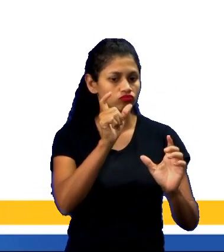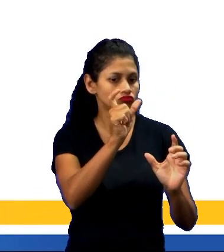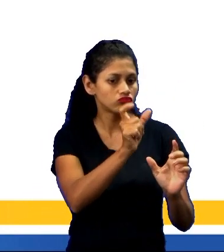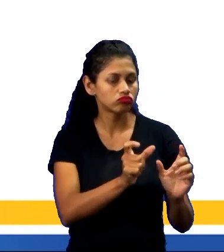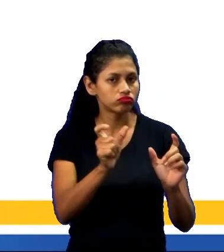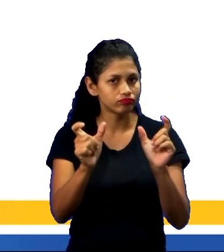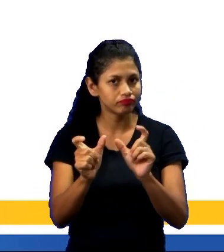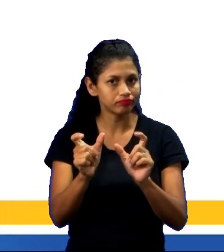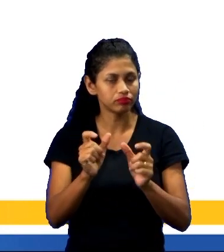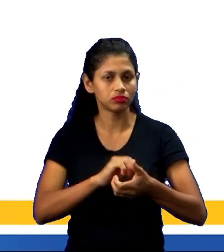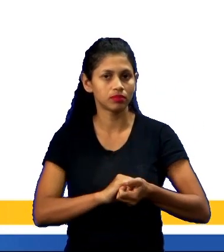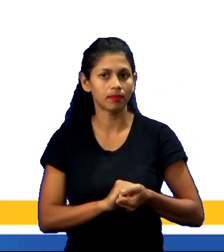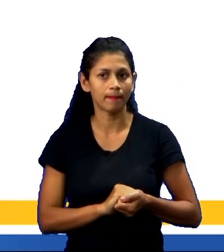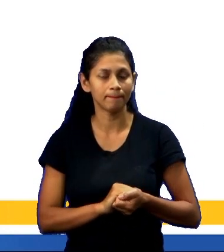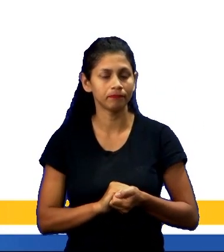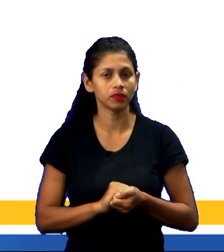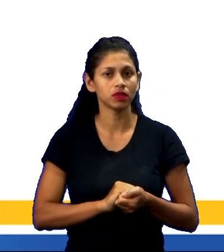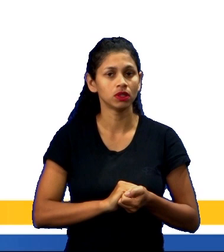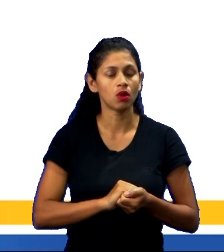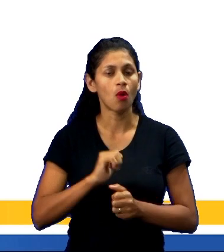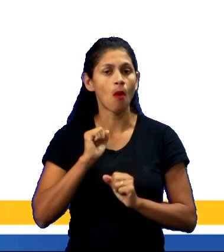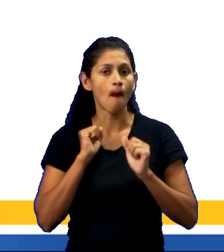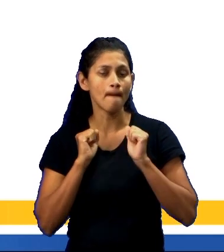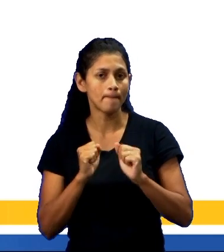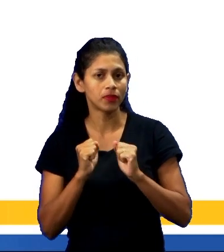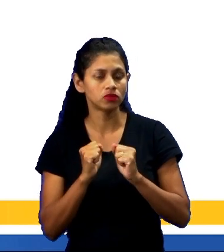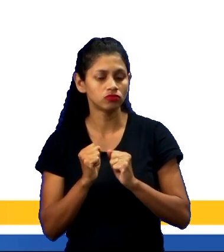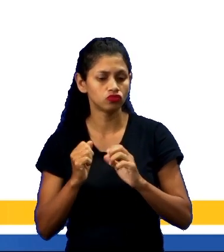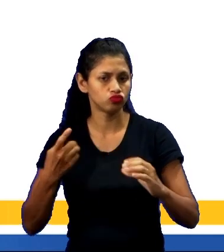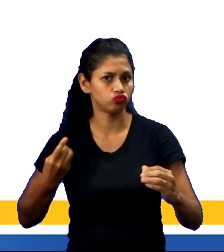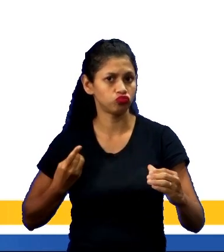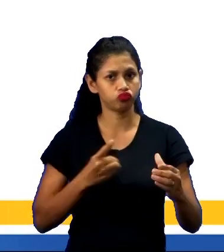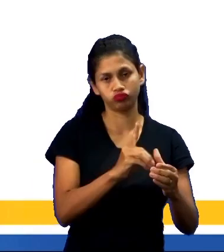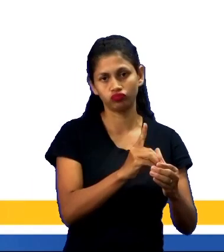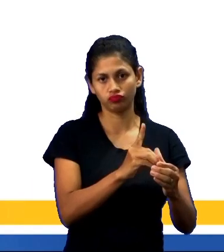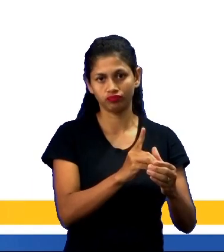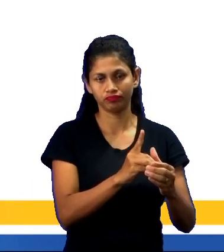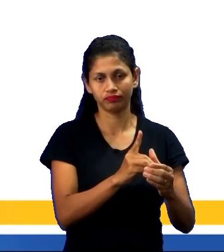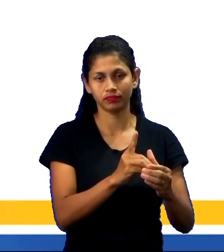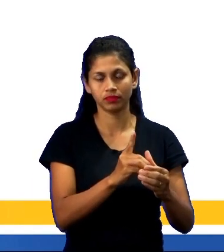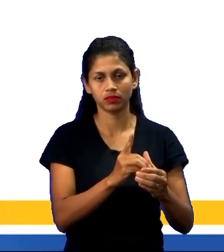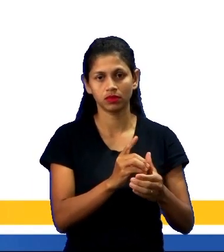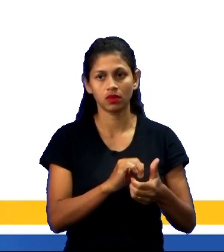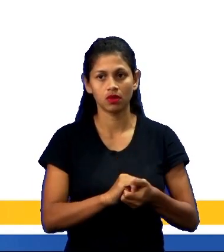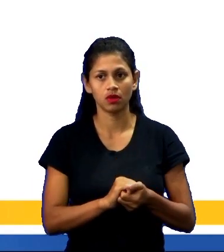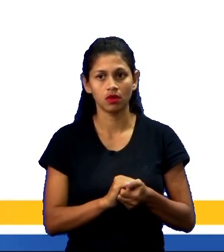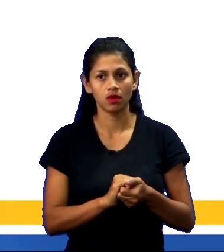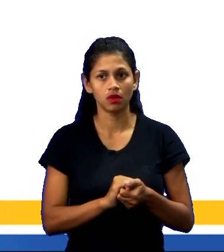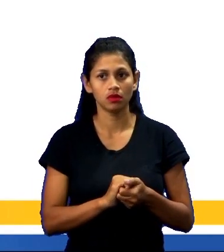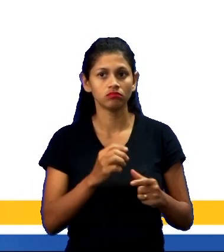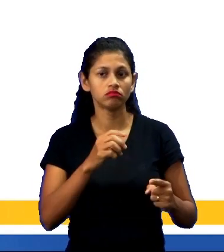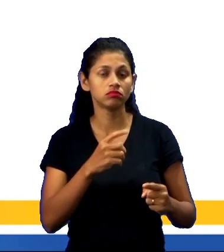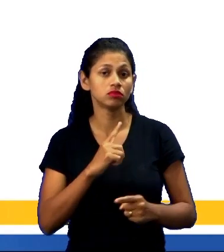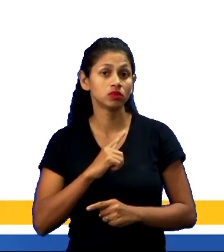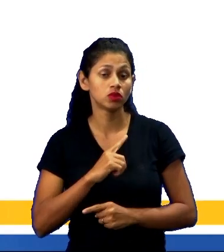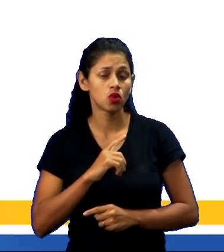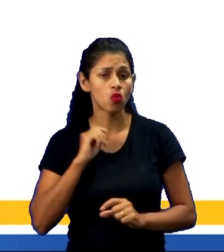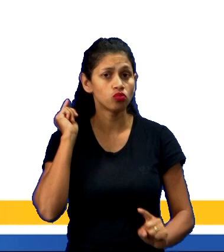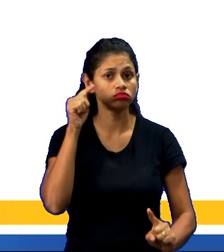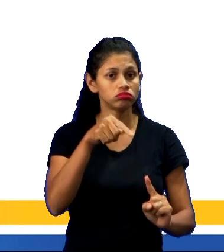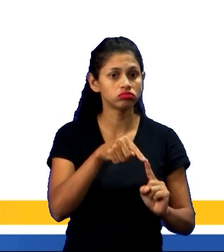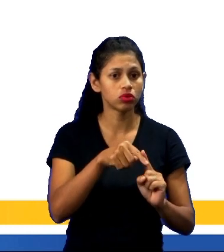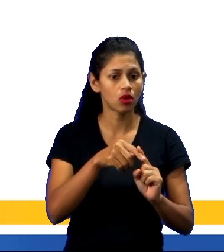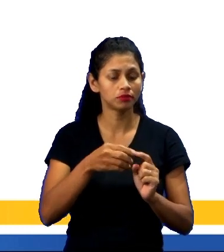Além disso, os esportes coletivos podem ser de invasão, que, como descrito no tópico anterior, tem o objetivo de atacar